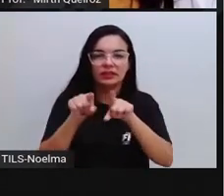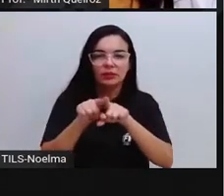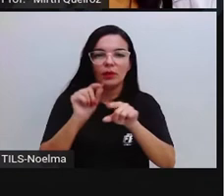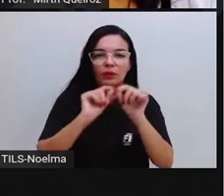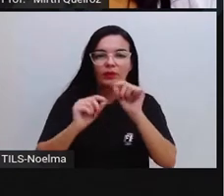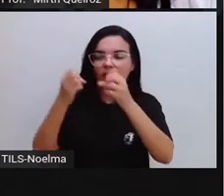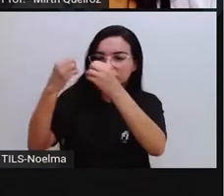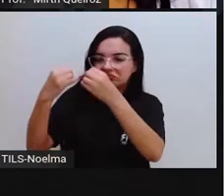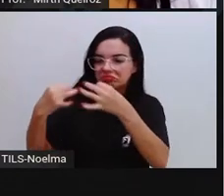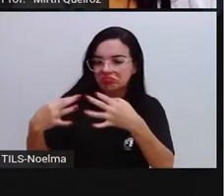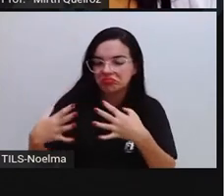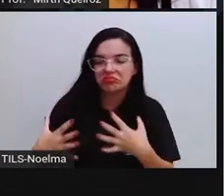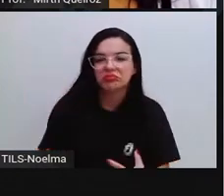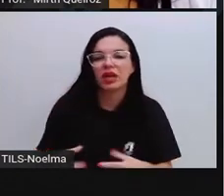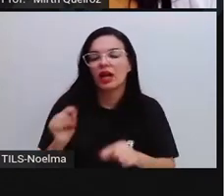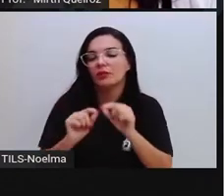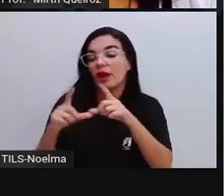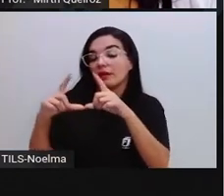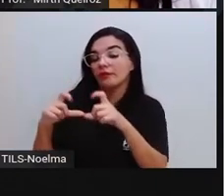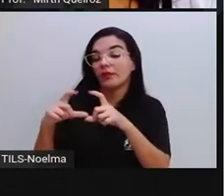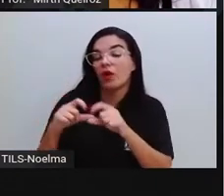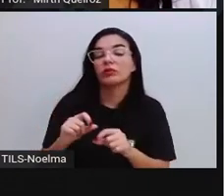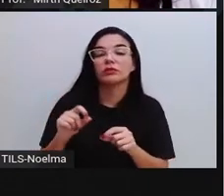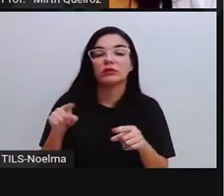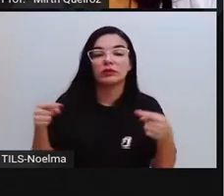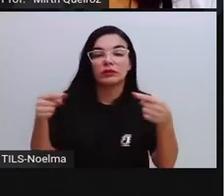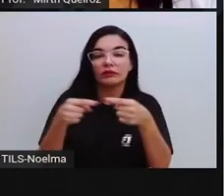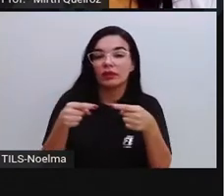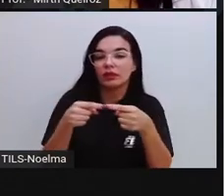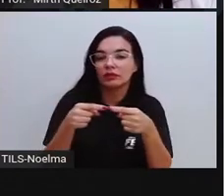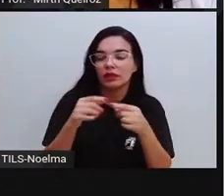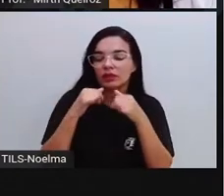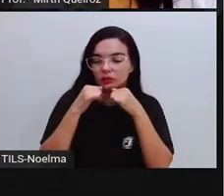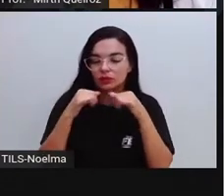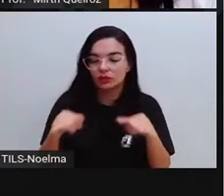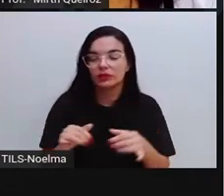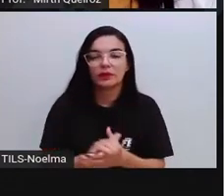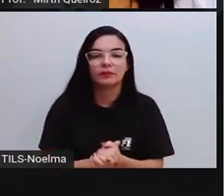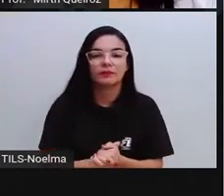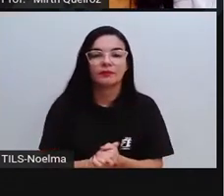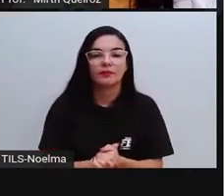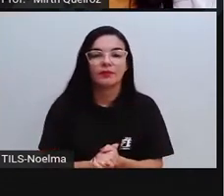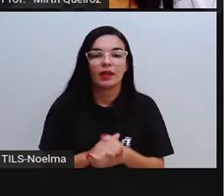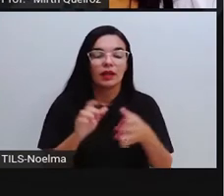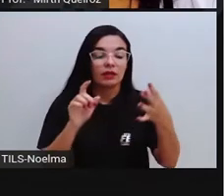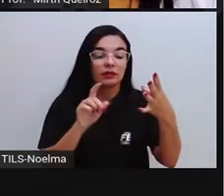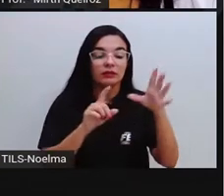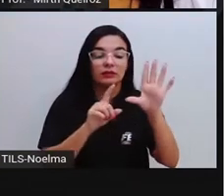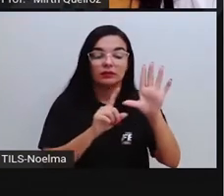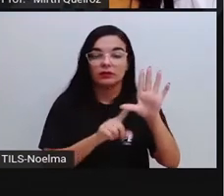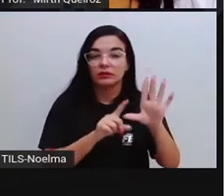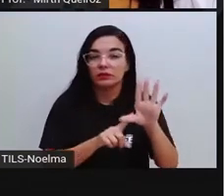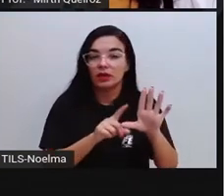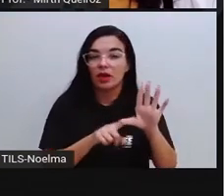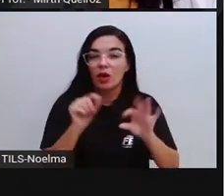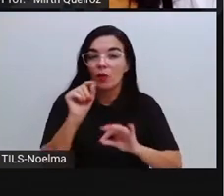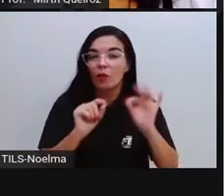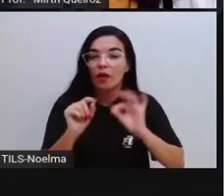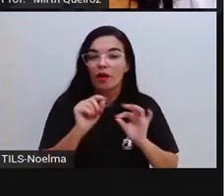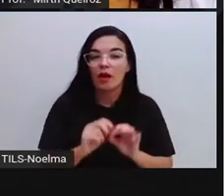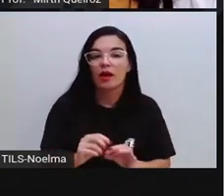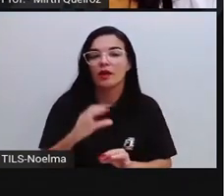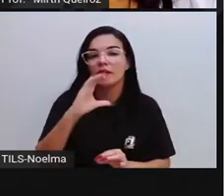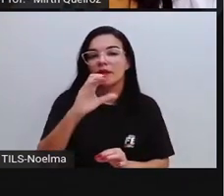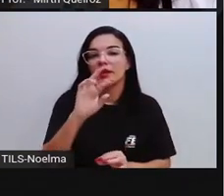da foto, que vai relacionar com a notícia. O crédito é a indicação